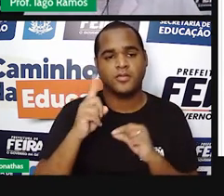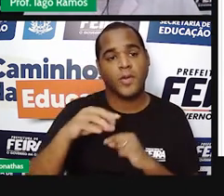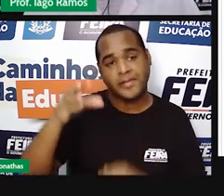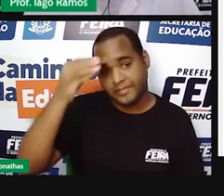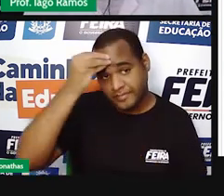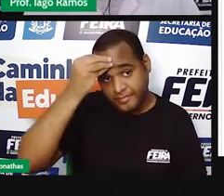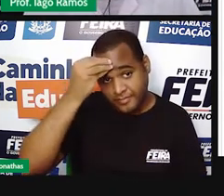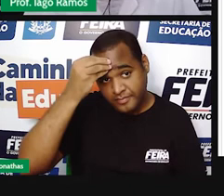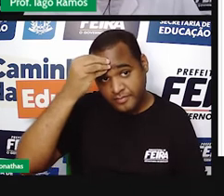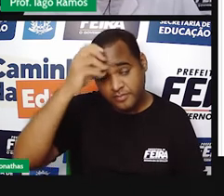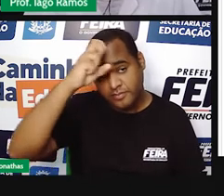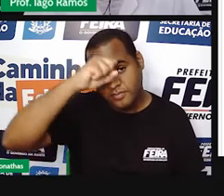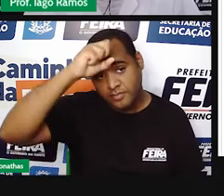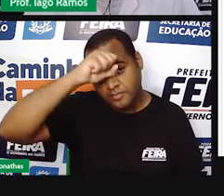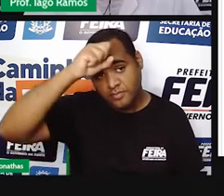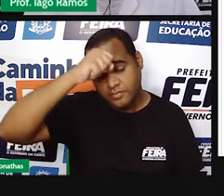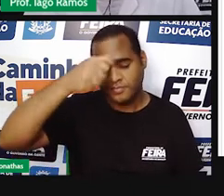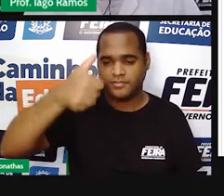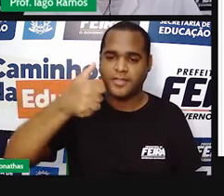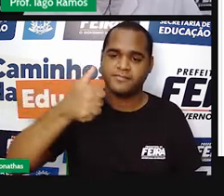saber. Olha só.